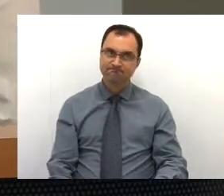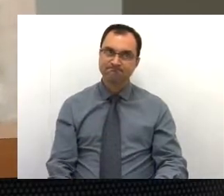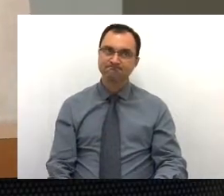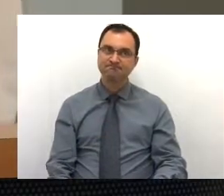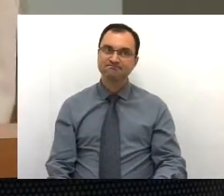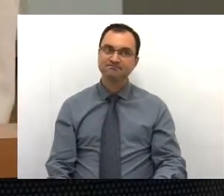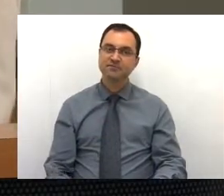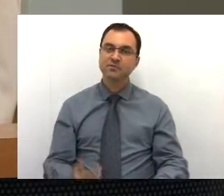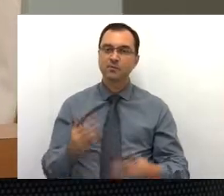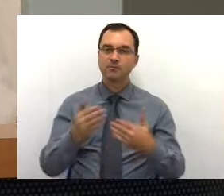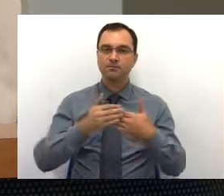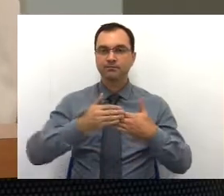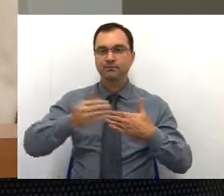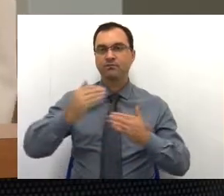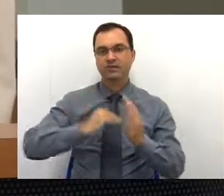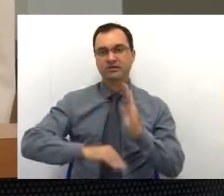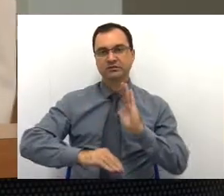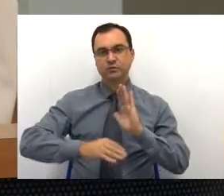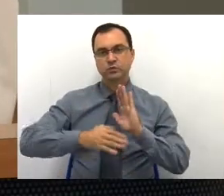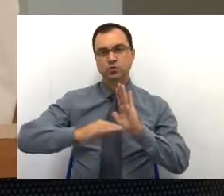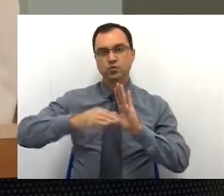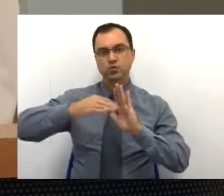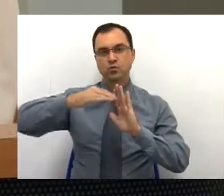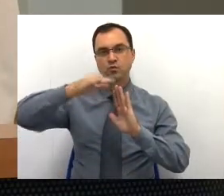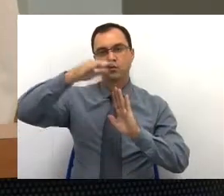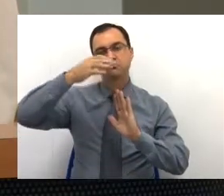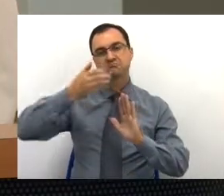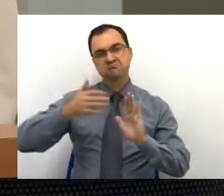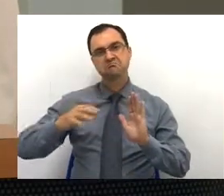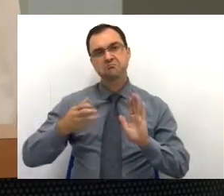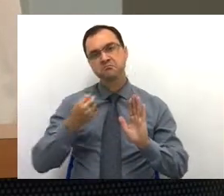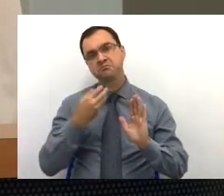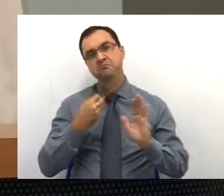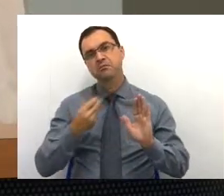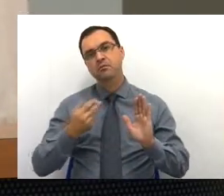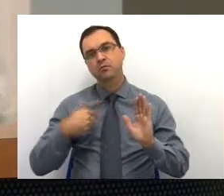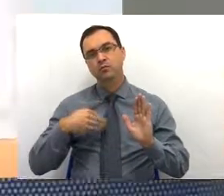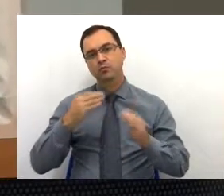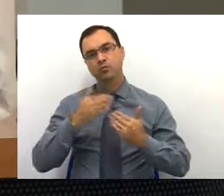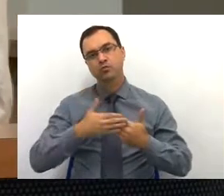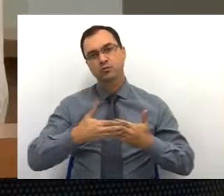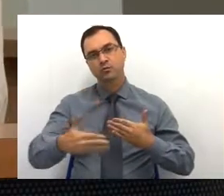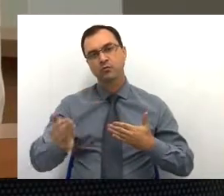progressão aí, um aumento razoável durante esse período.